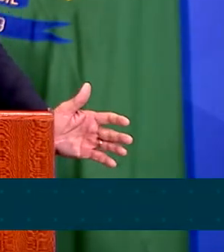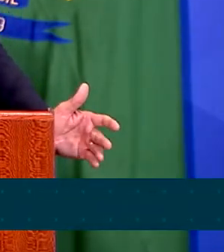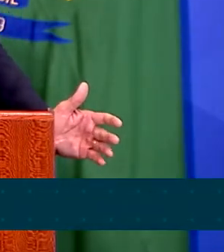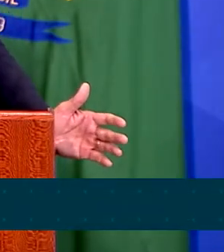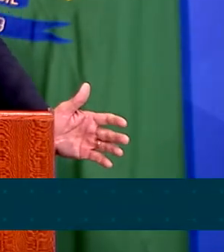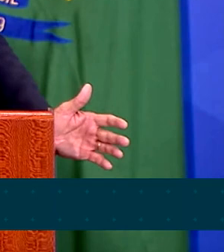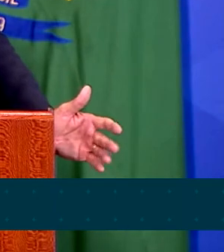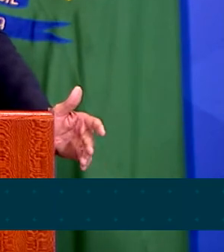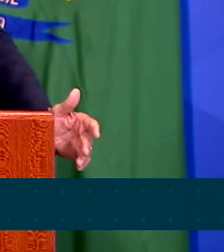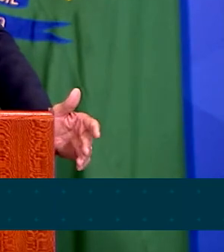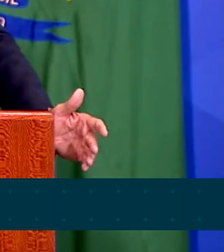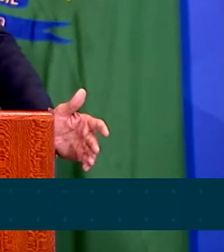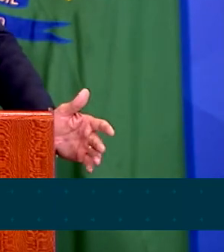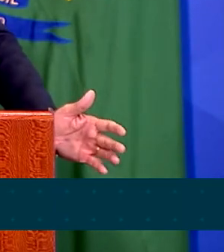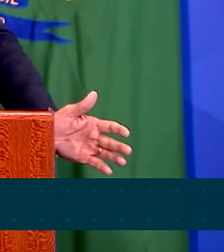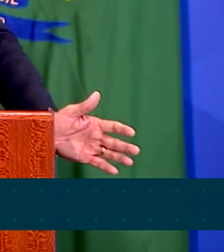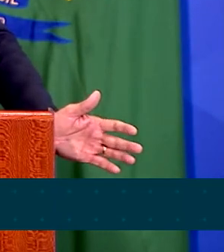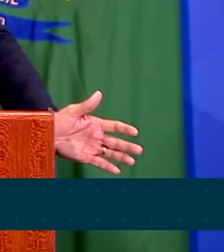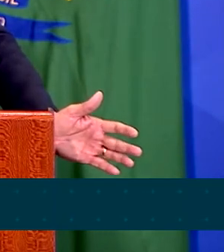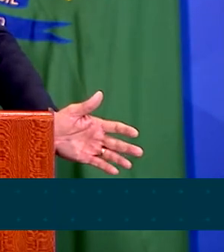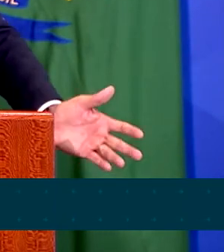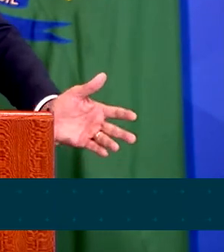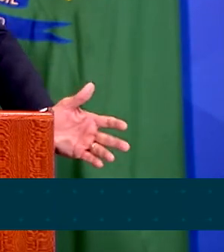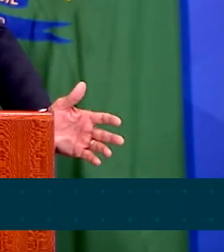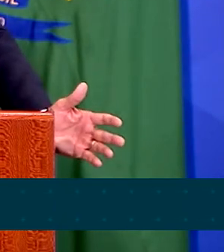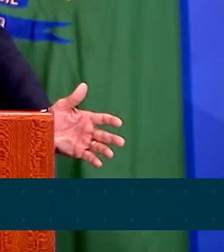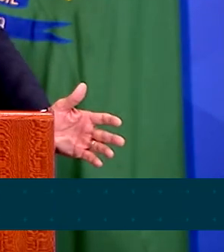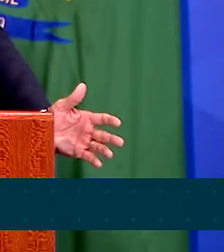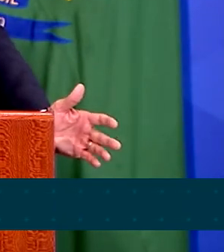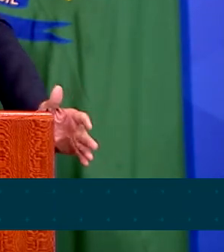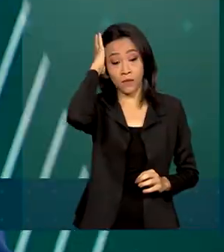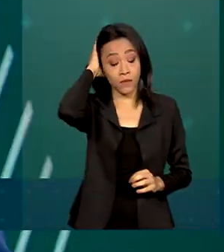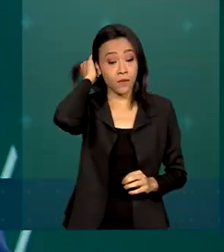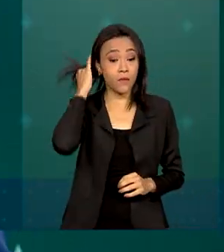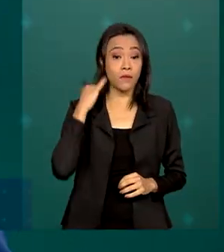uma legislação ambiental que nenhum país do mundo tem e cumpre.